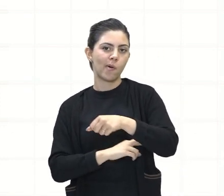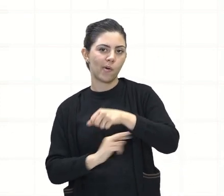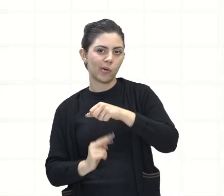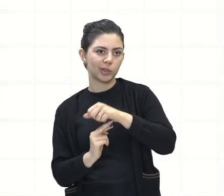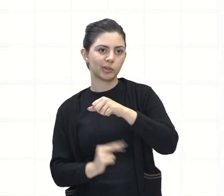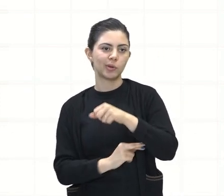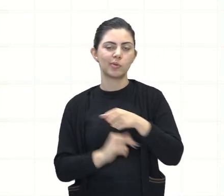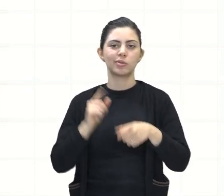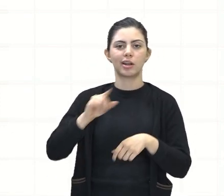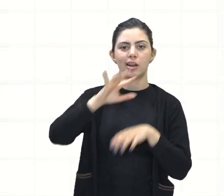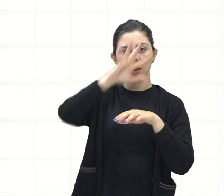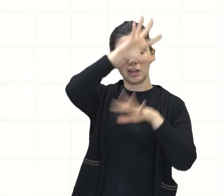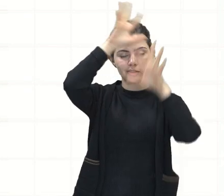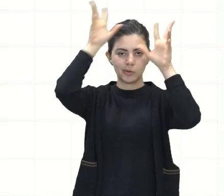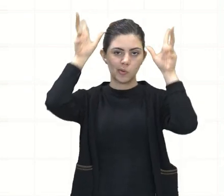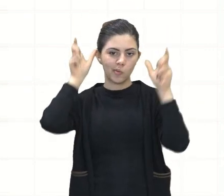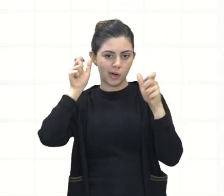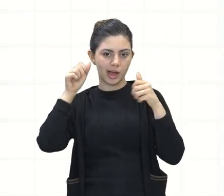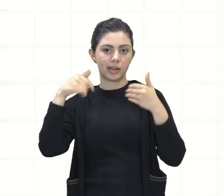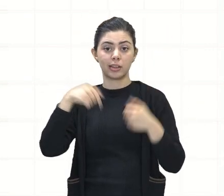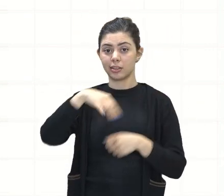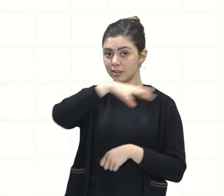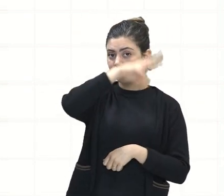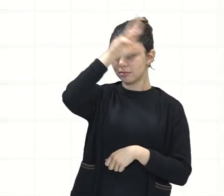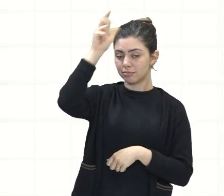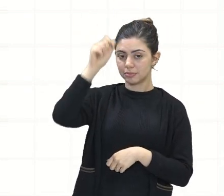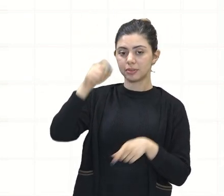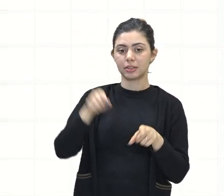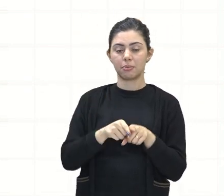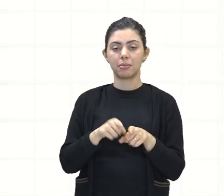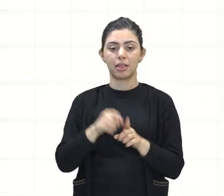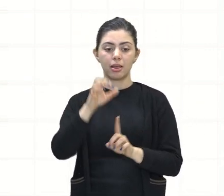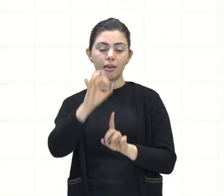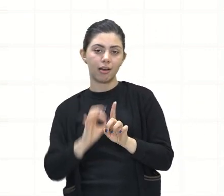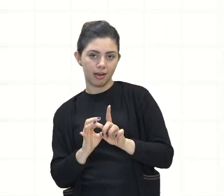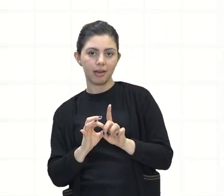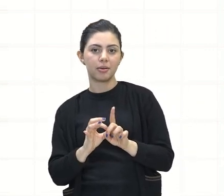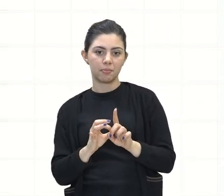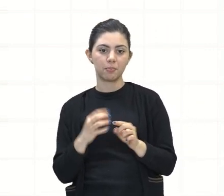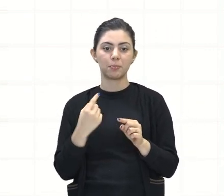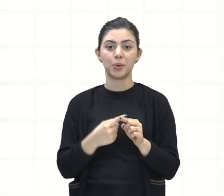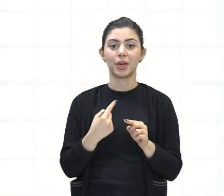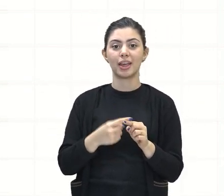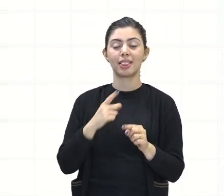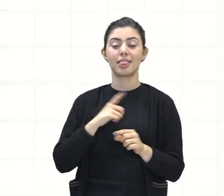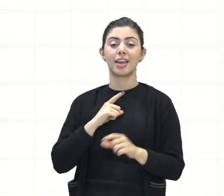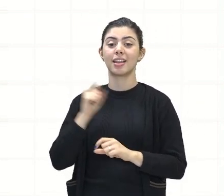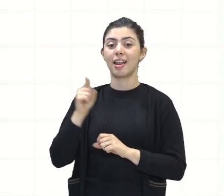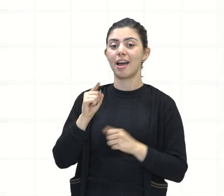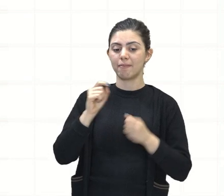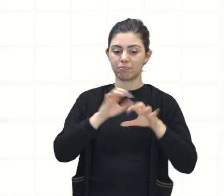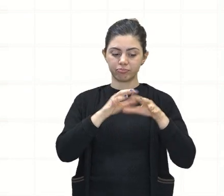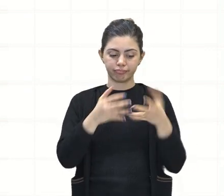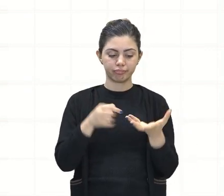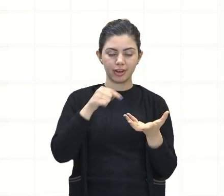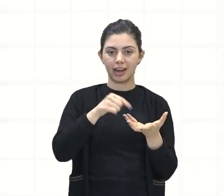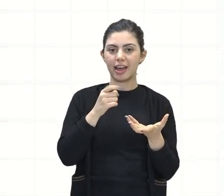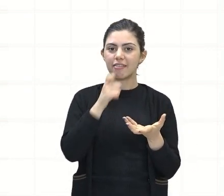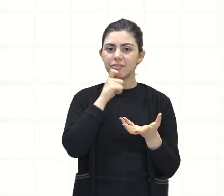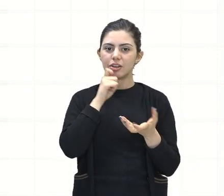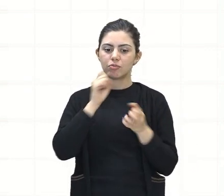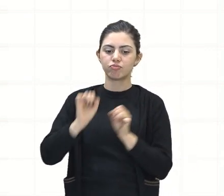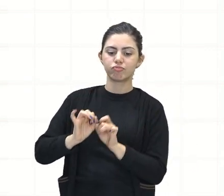bastante, podendo chegar a 13, 14 graus. Isso ocorre em decorrência das massas diapolar vindas lá da Antártica, que resfria aqui